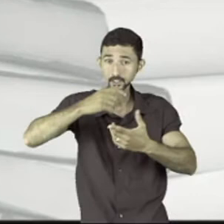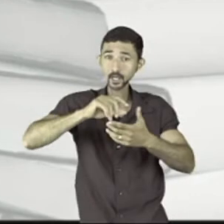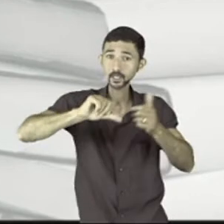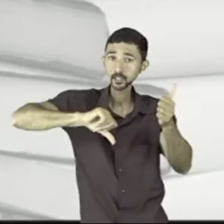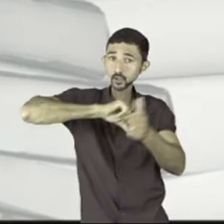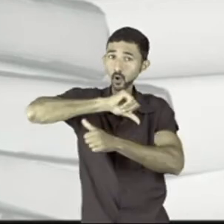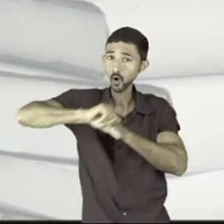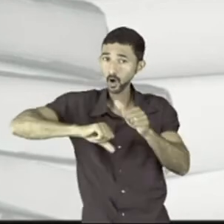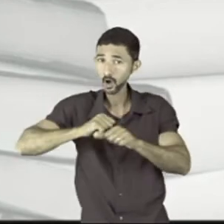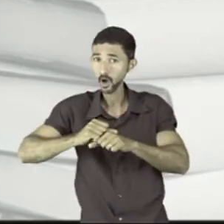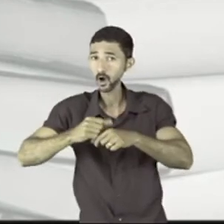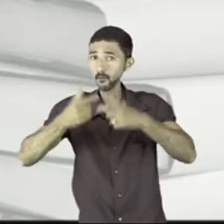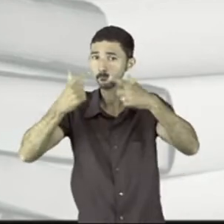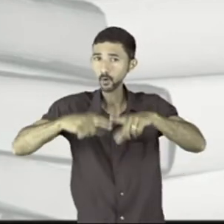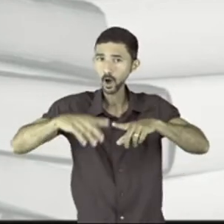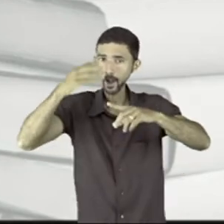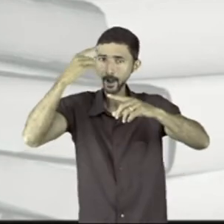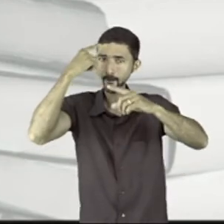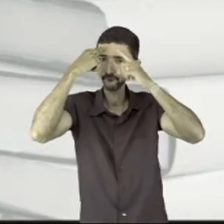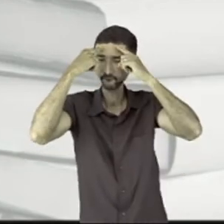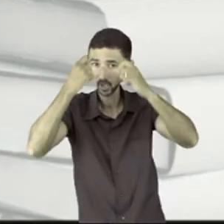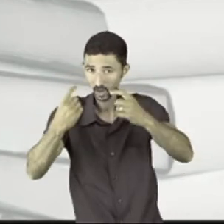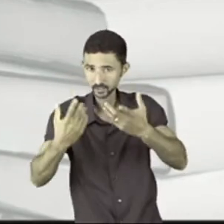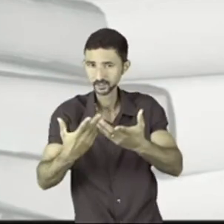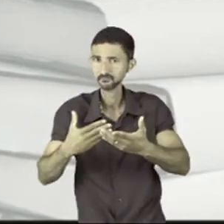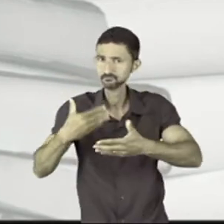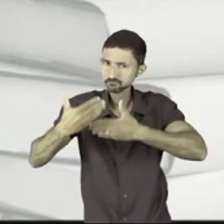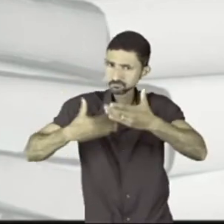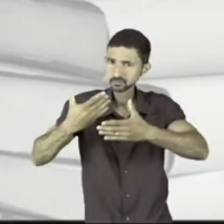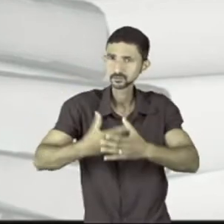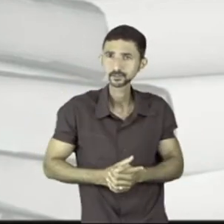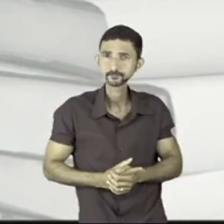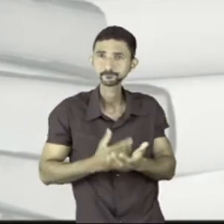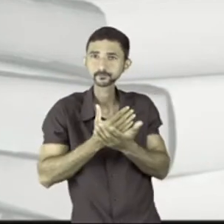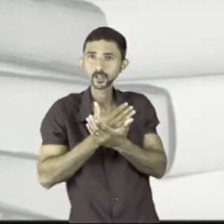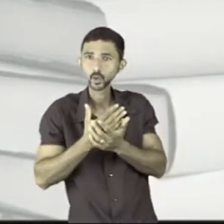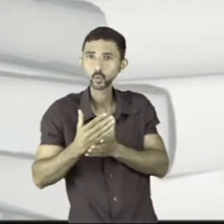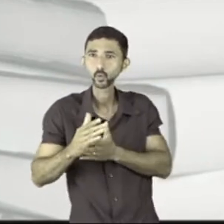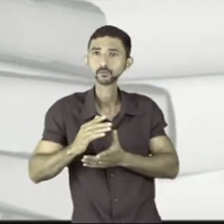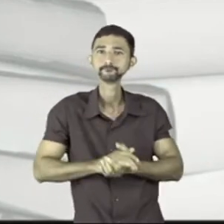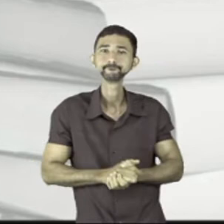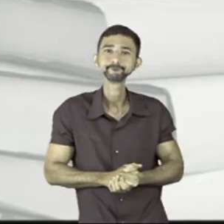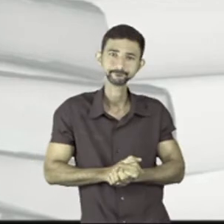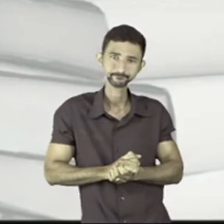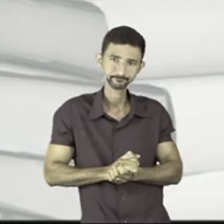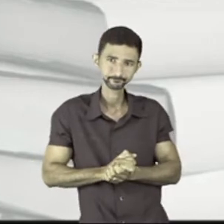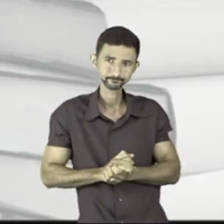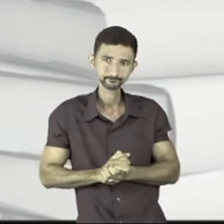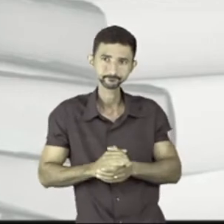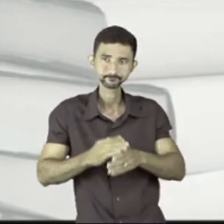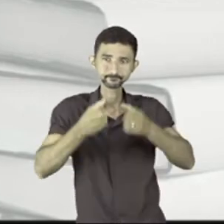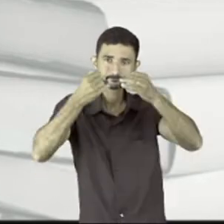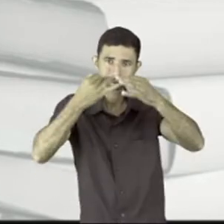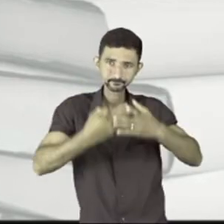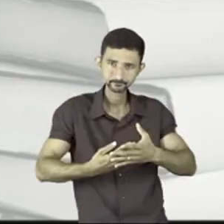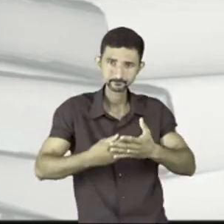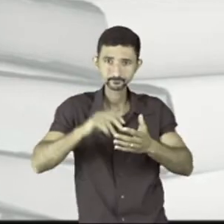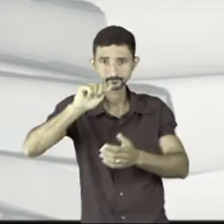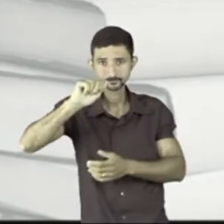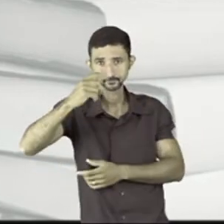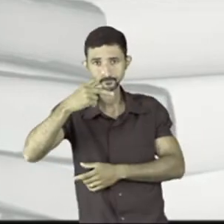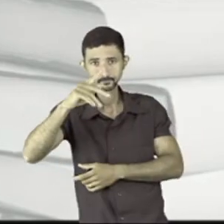para cenário de temor constante, mas eu inseri um aposto, o nome dessa explicação é